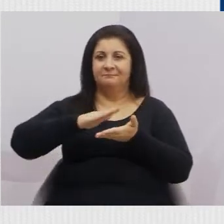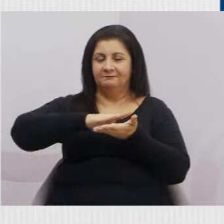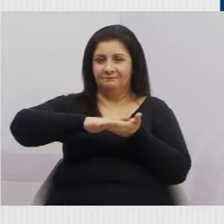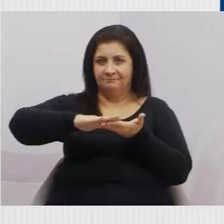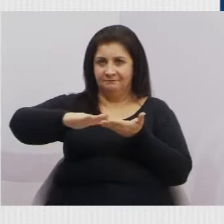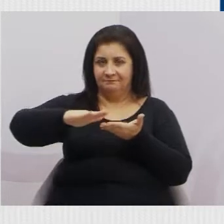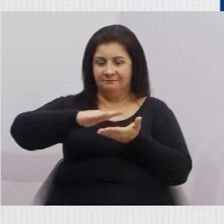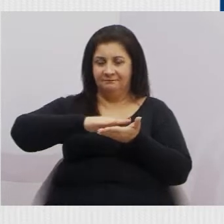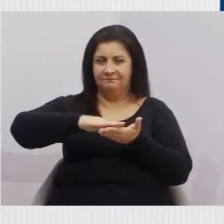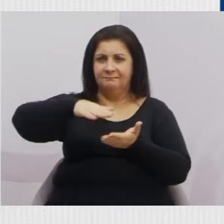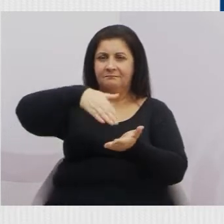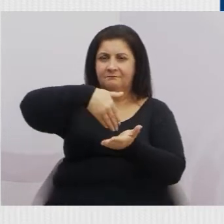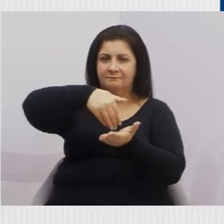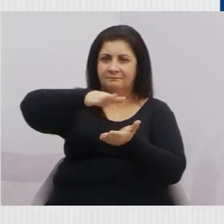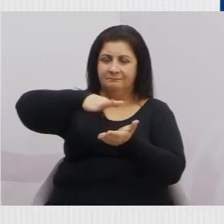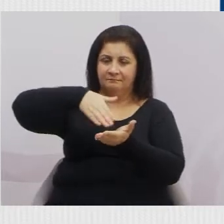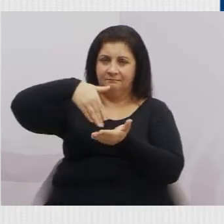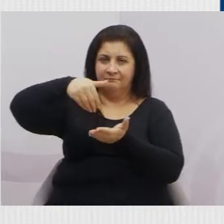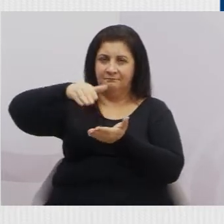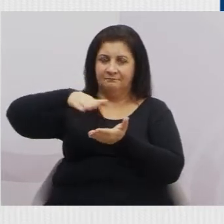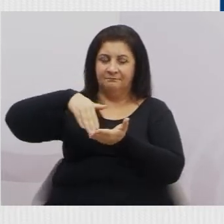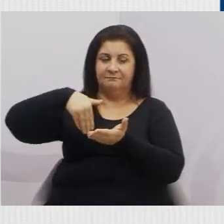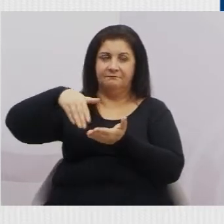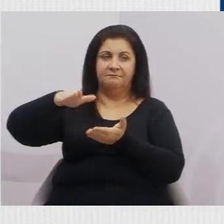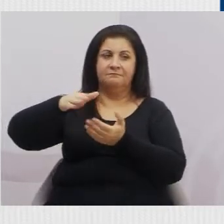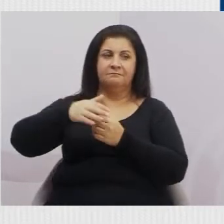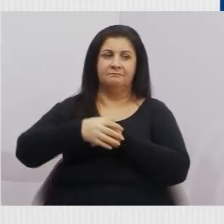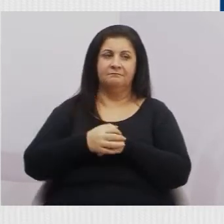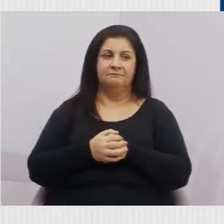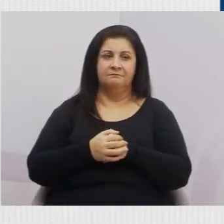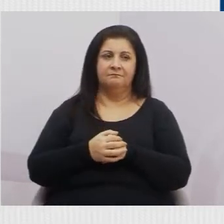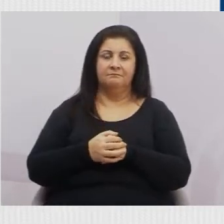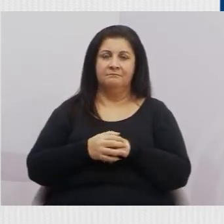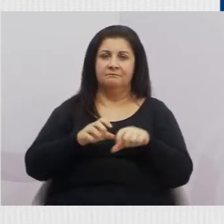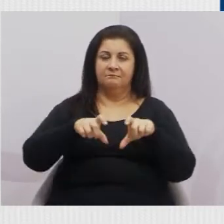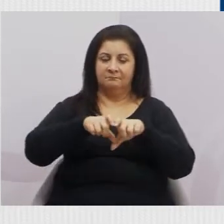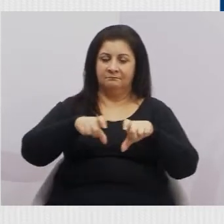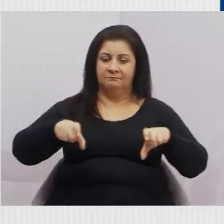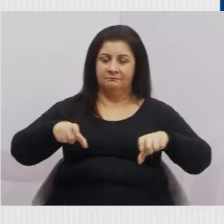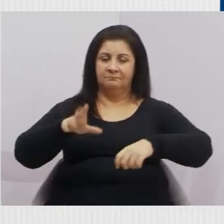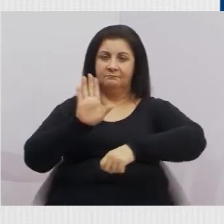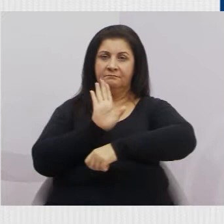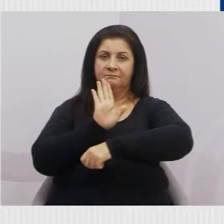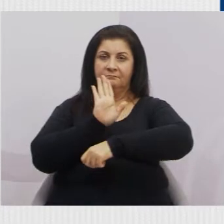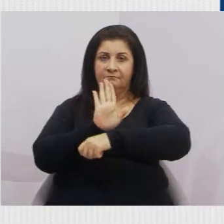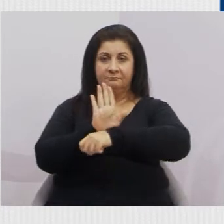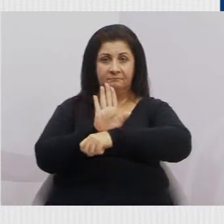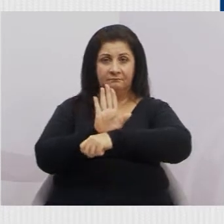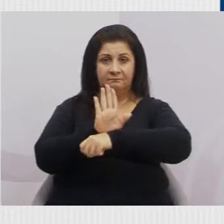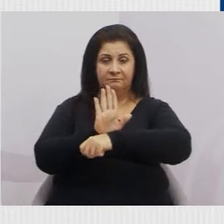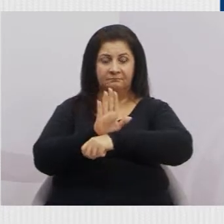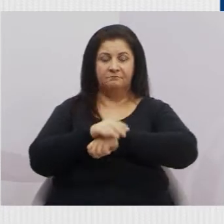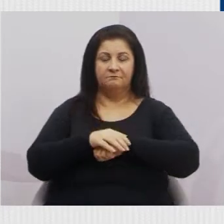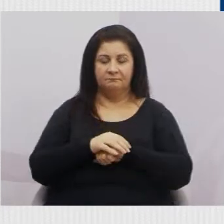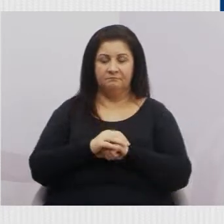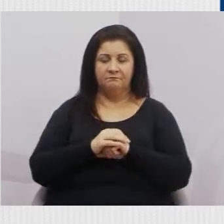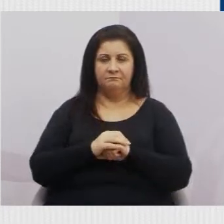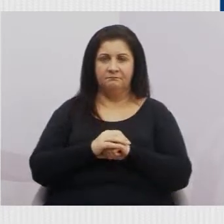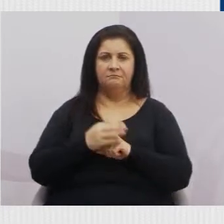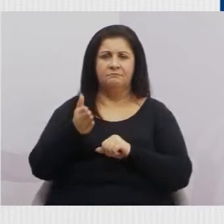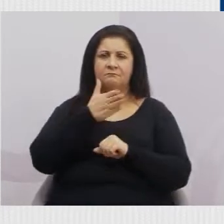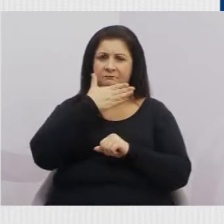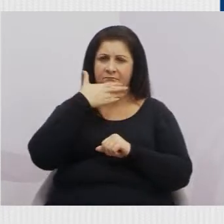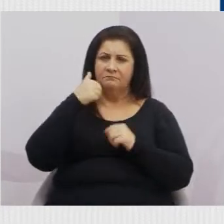repintura, colocou ali o pare. E ficou melhor, sinalização ficou